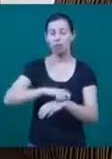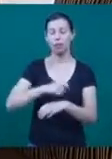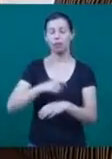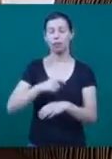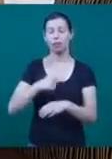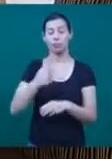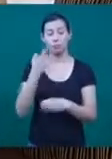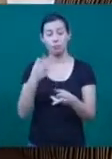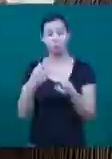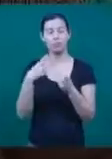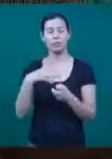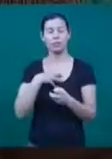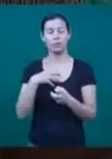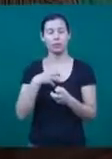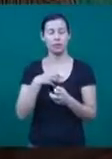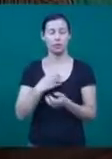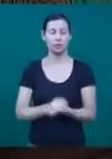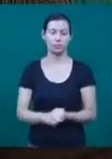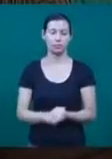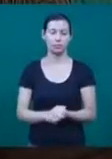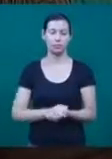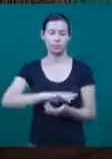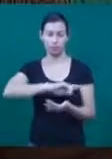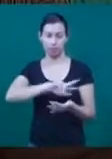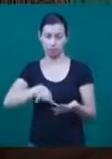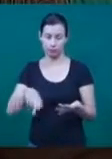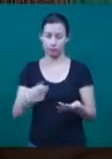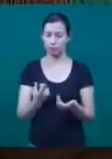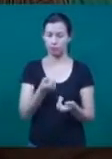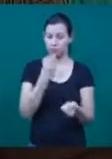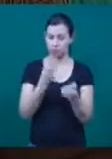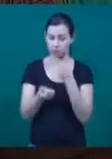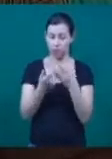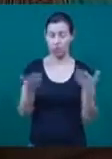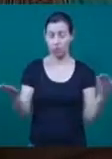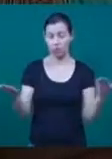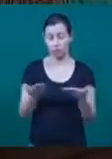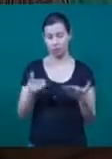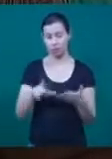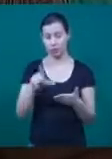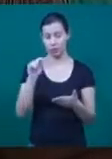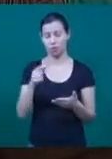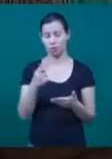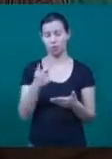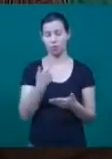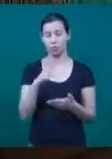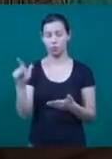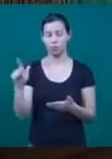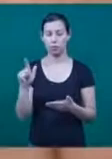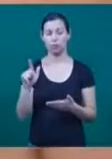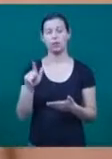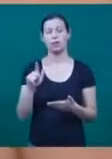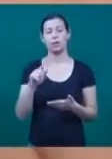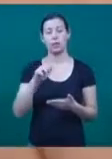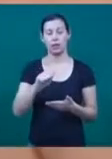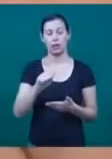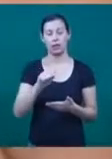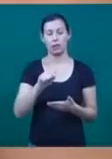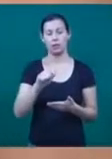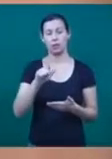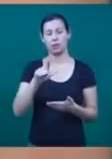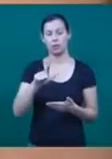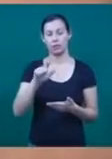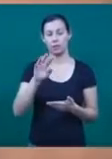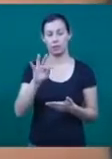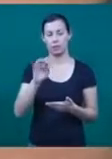vê se a mamãe está sentindo alguma coisa. Depois de passar por vários tratamentos, ela partiu para um tratamento alternativo. O